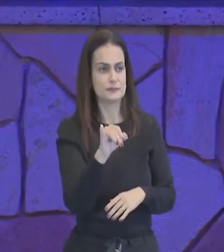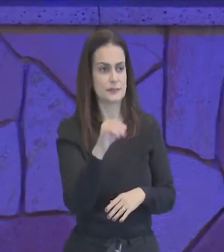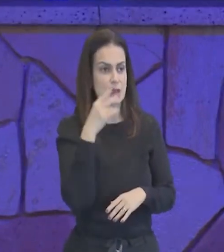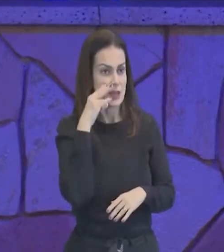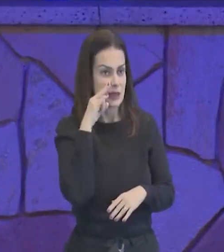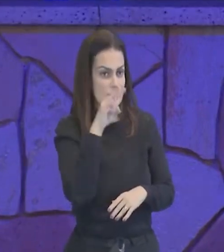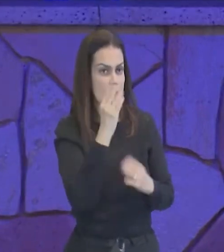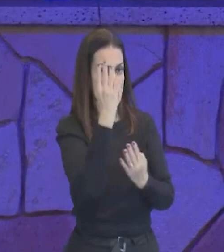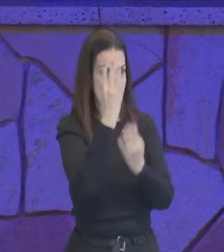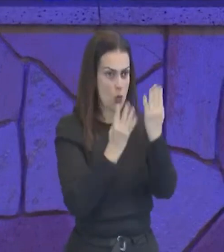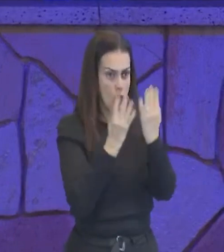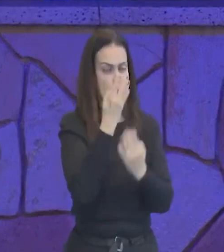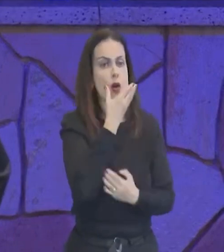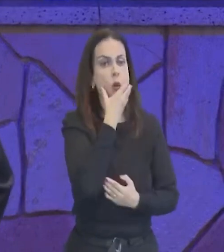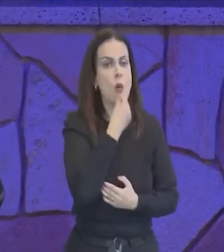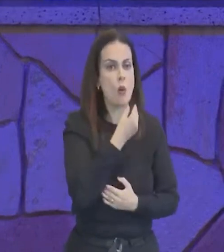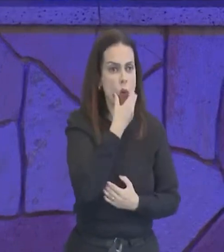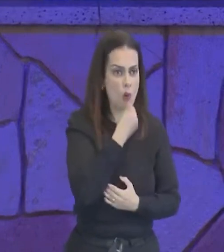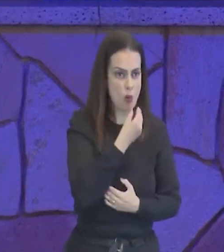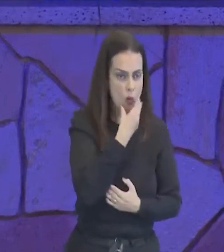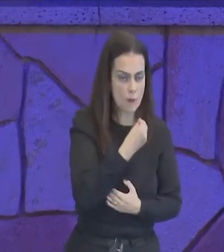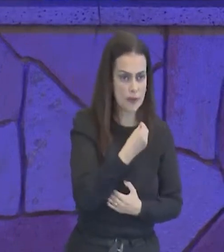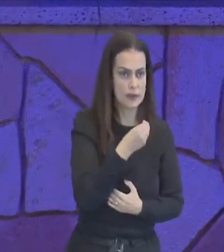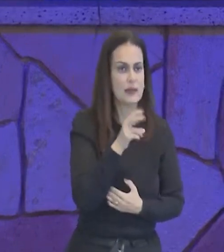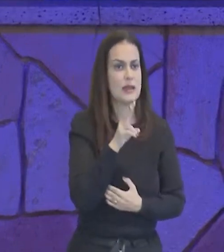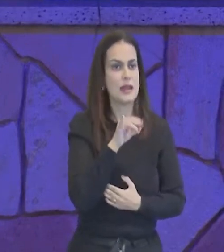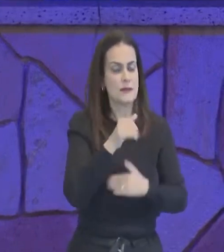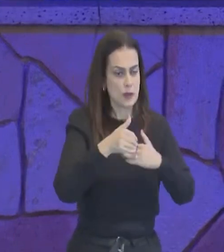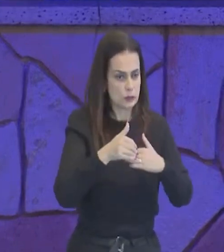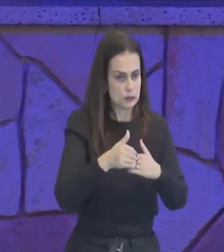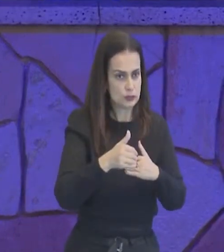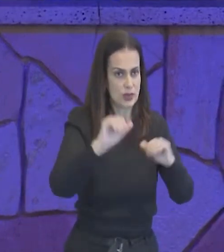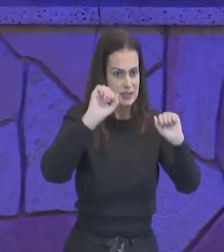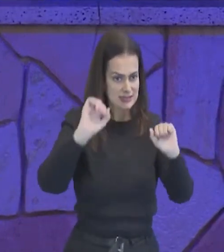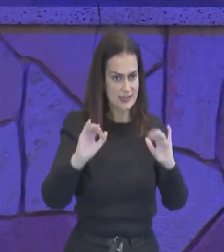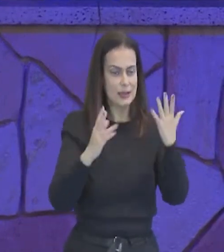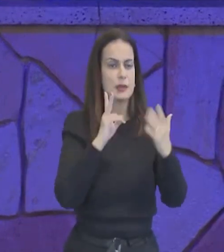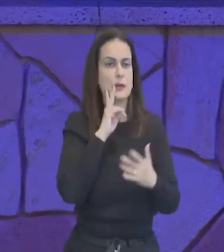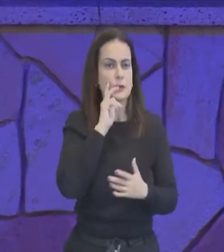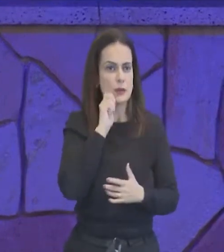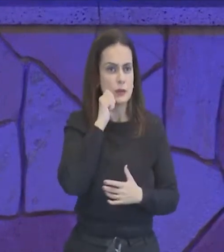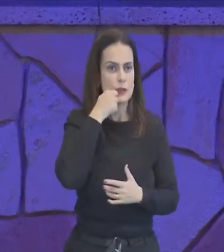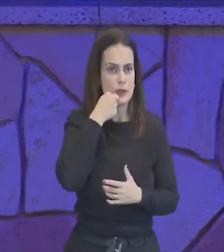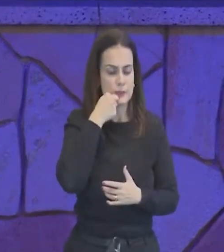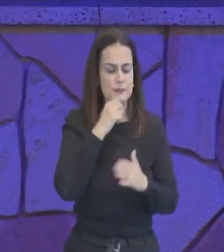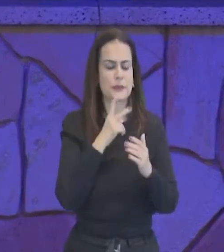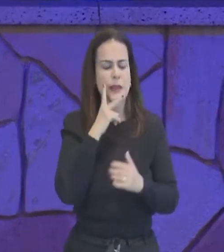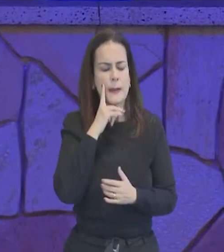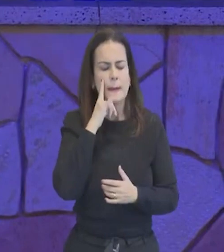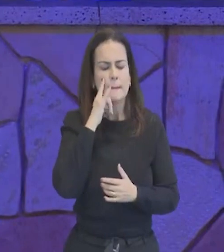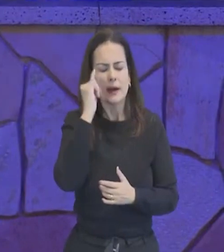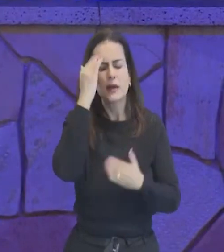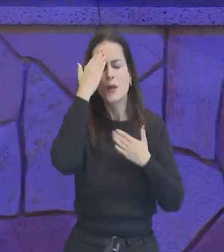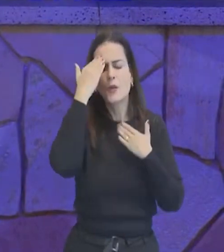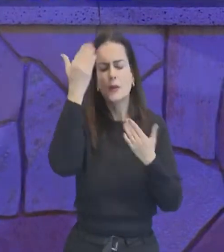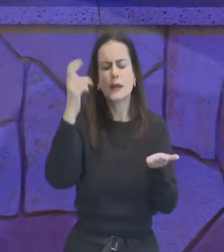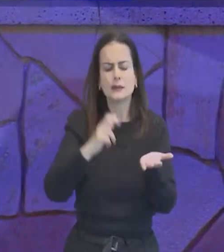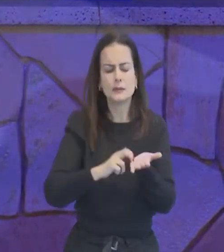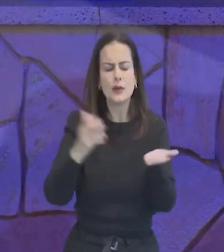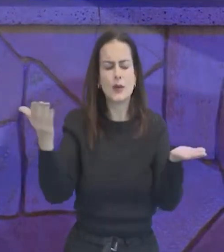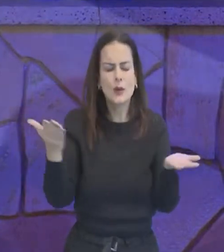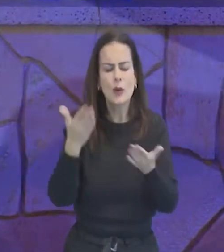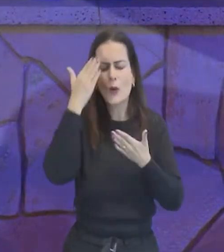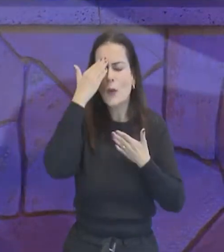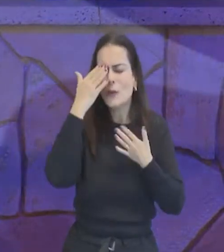o coro de homens, e vamos então, passar a celebração, da ceia do Senhor, Pai, muito obrigado, por esta manhã, muito